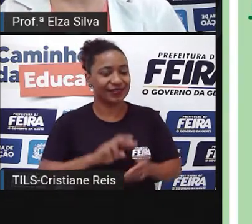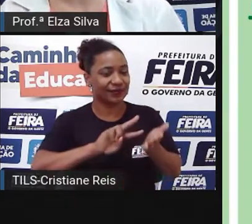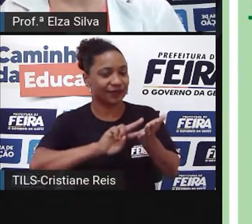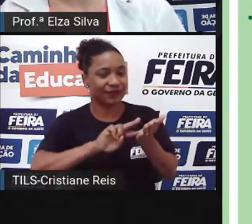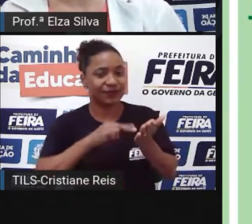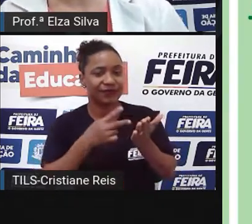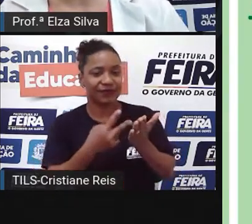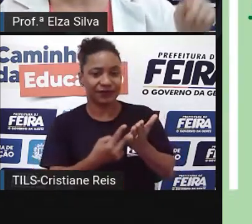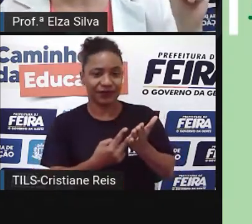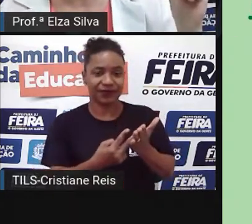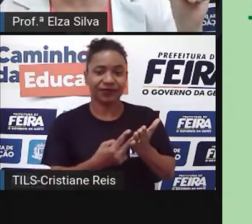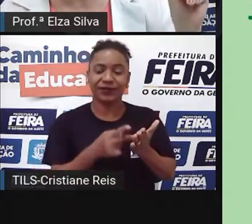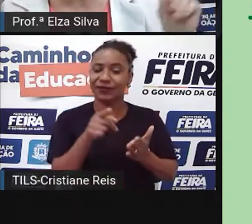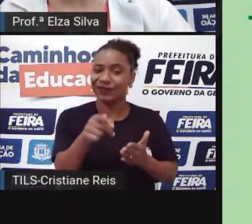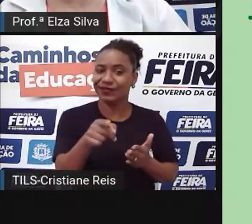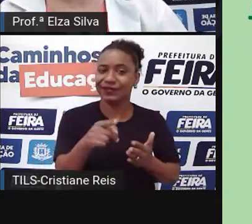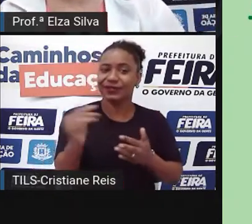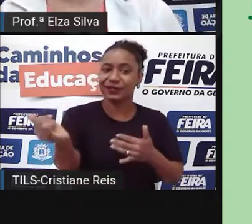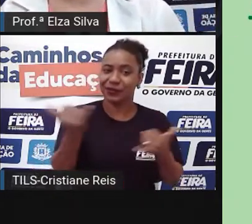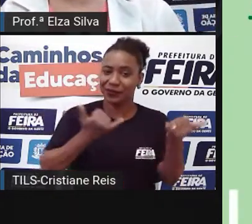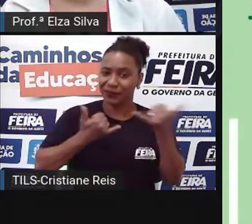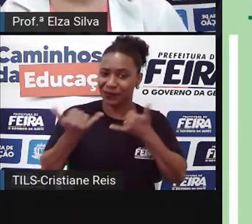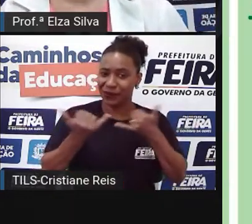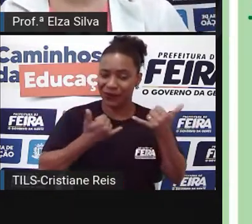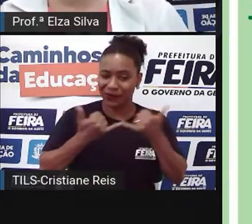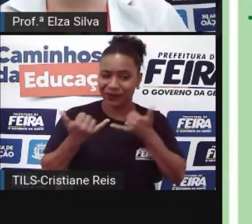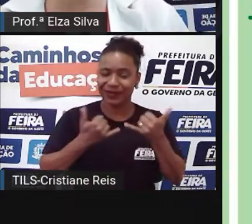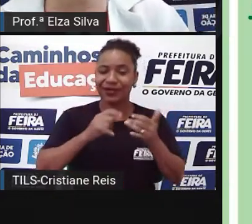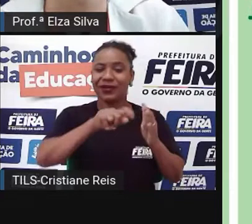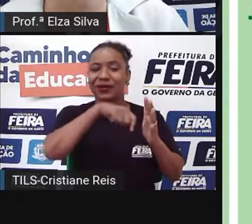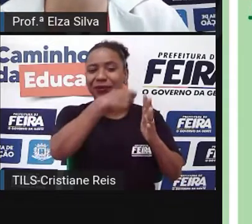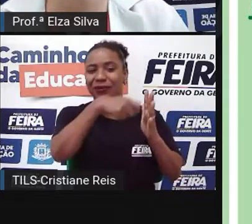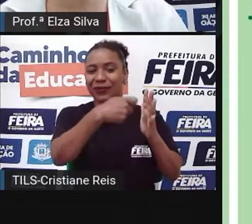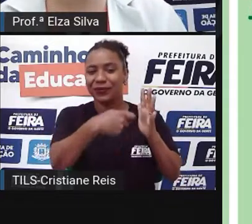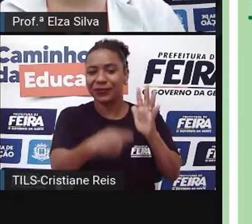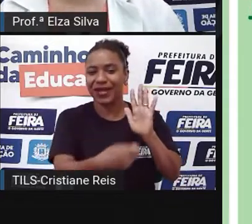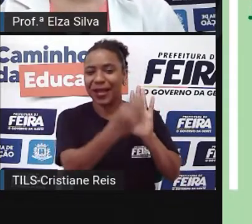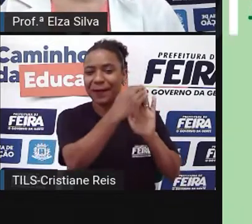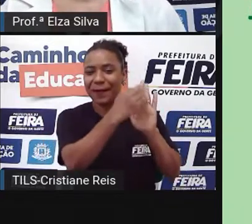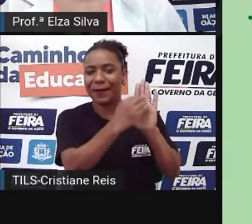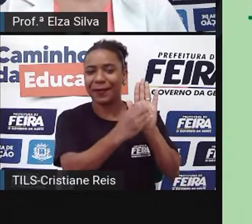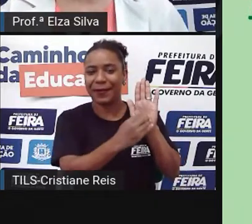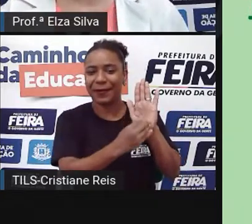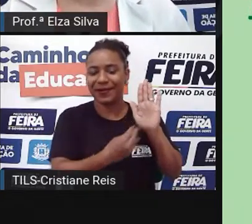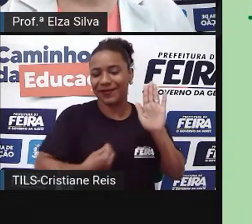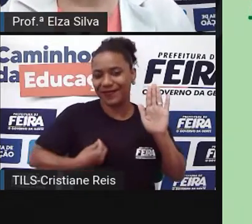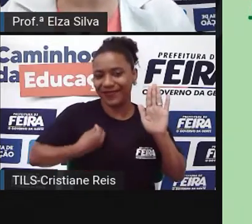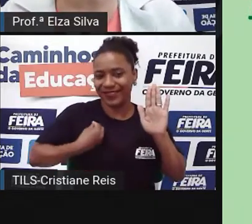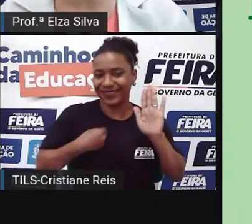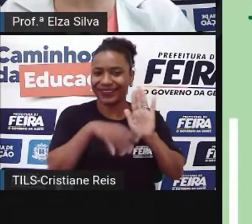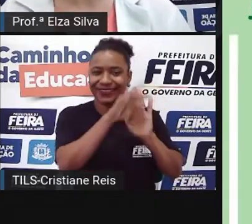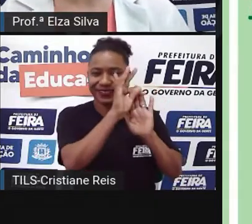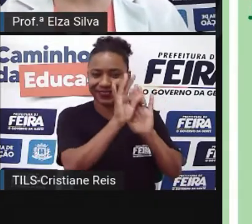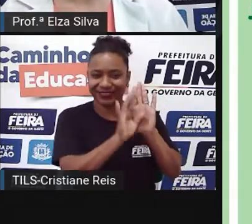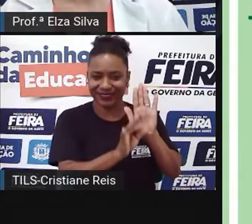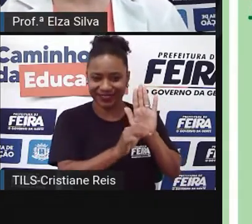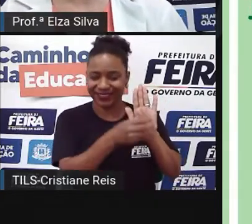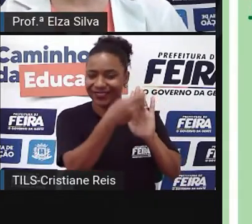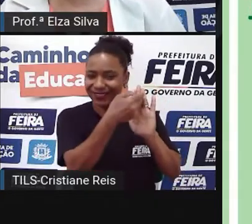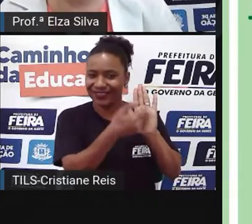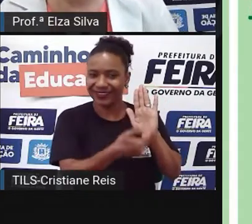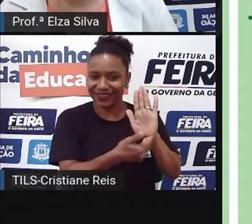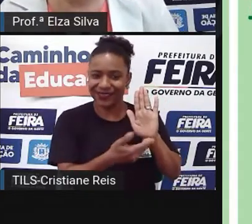eu quero que vocês me contem tudo sobre vocês Não me escondam nada Nesta Composition